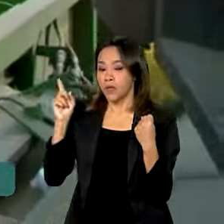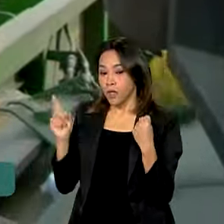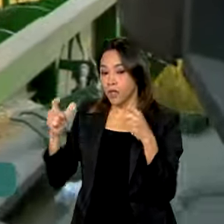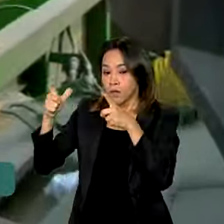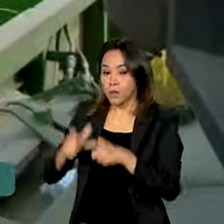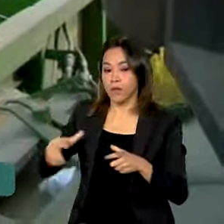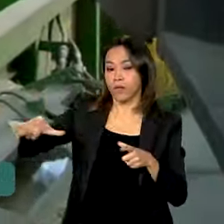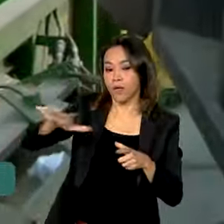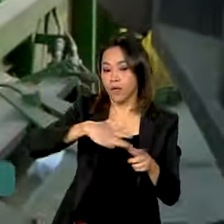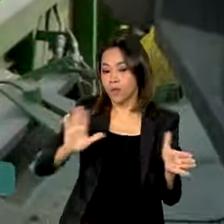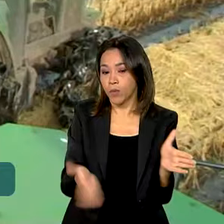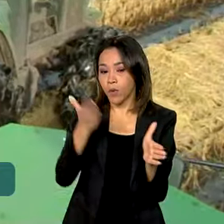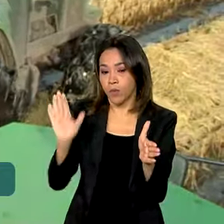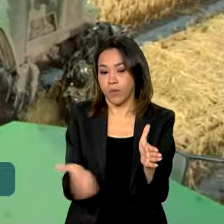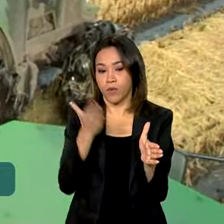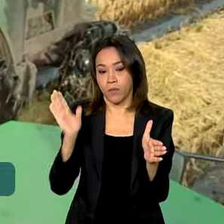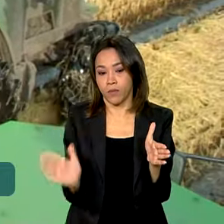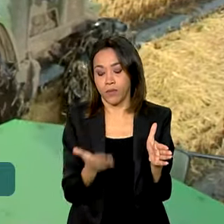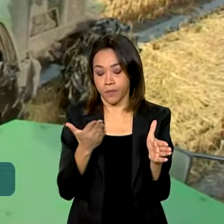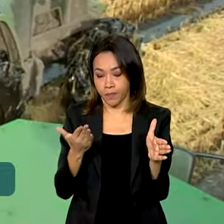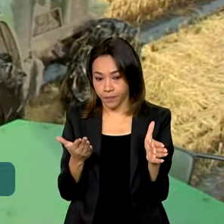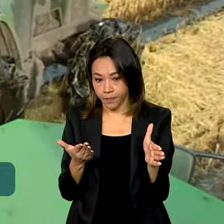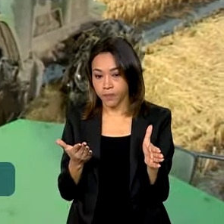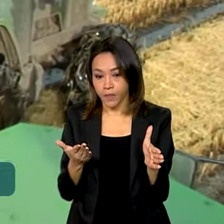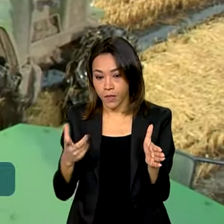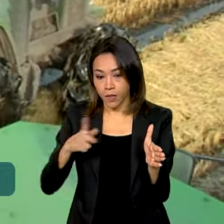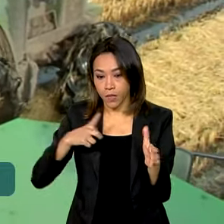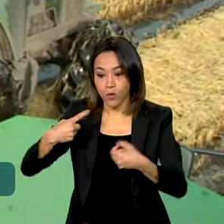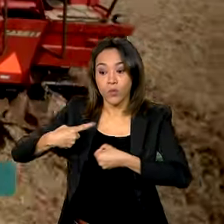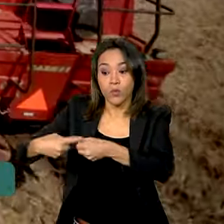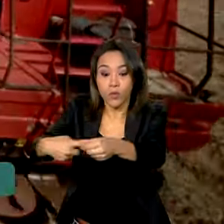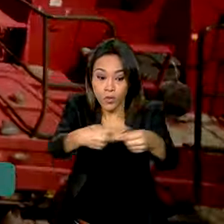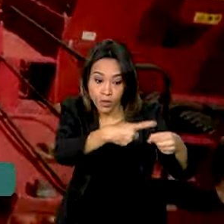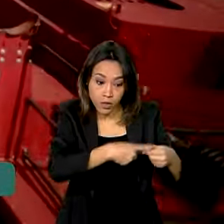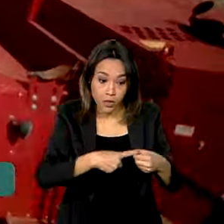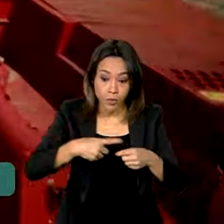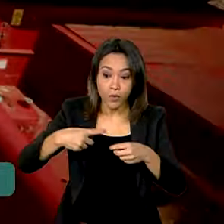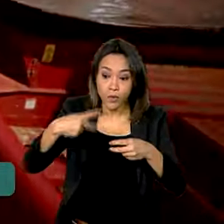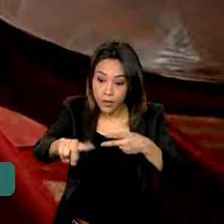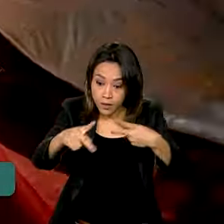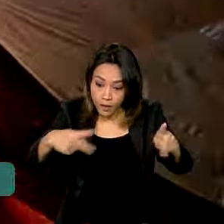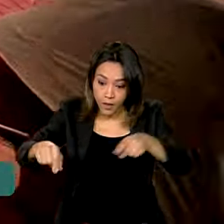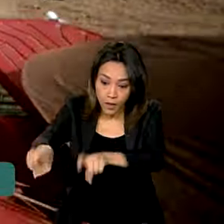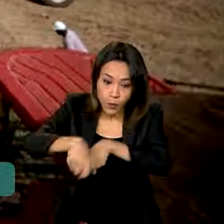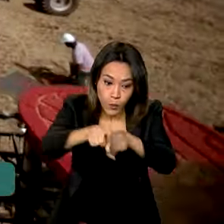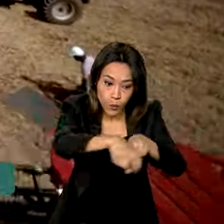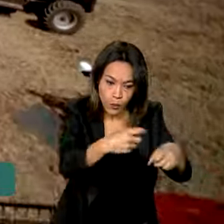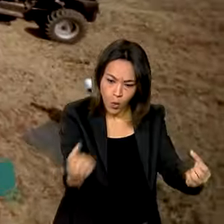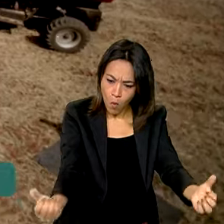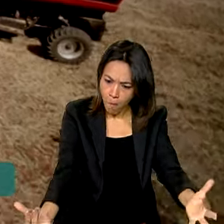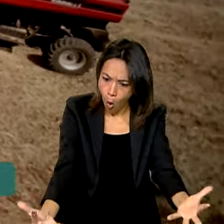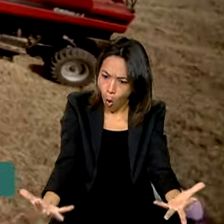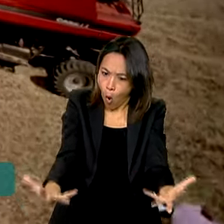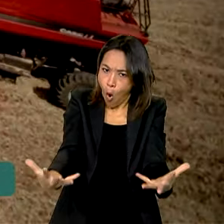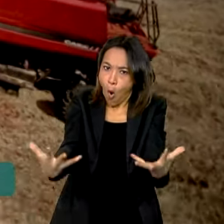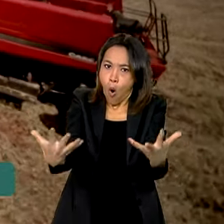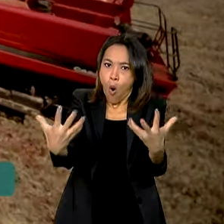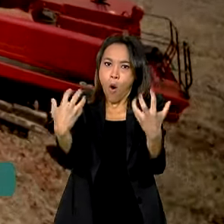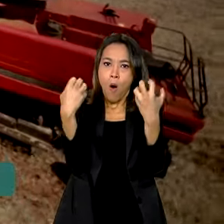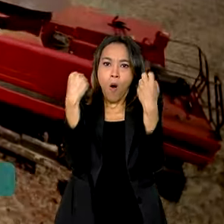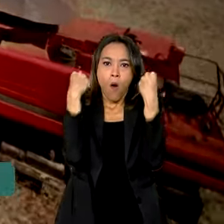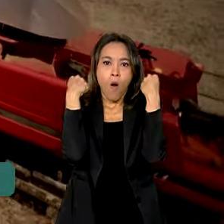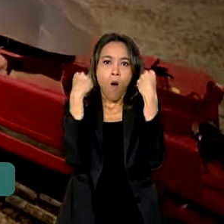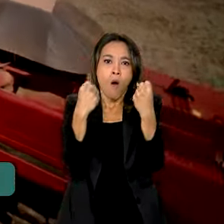visível, nos municípios em que a agricultura é pujante, nós temos um IDH muito forte,